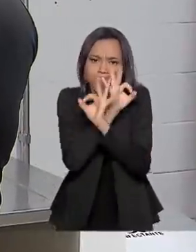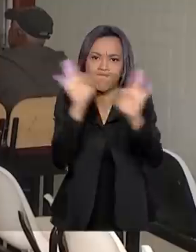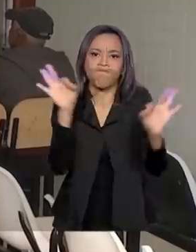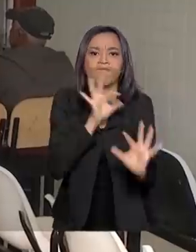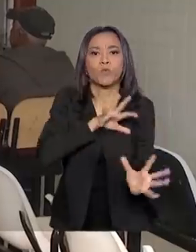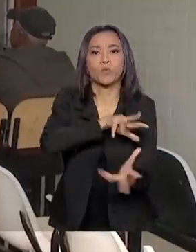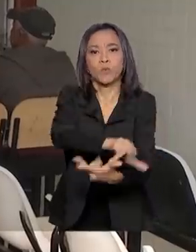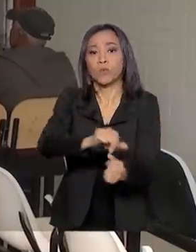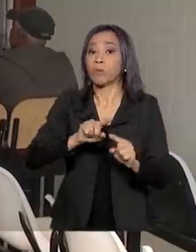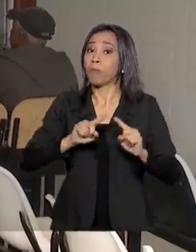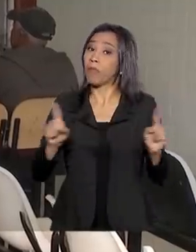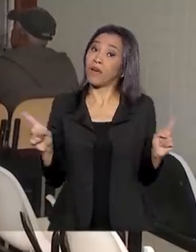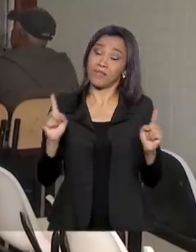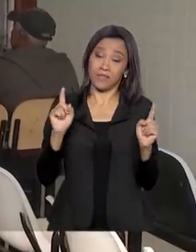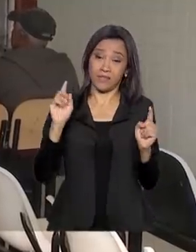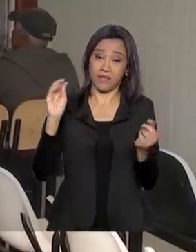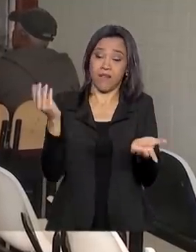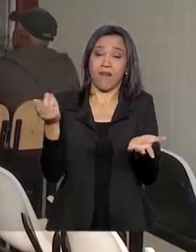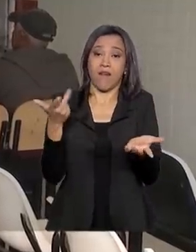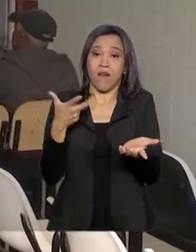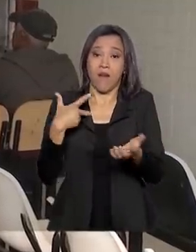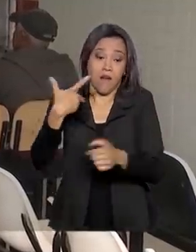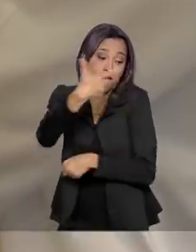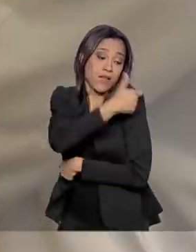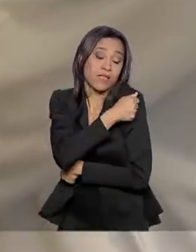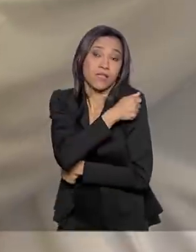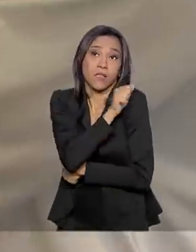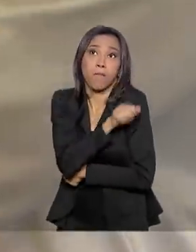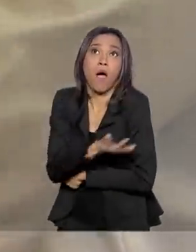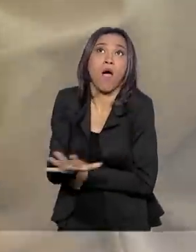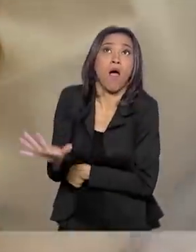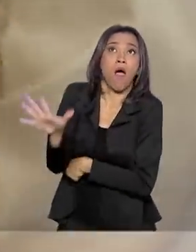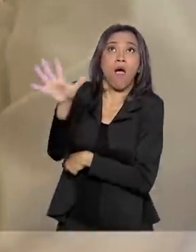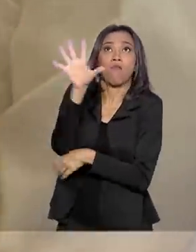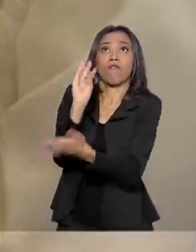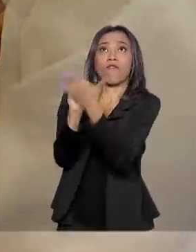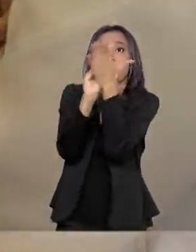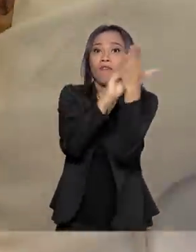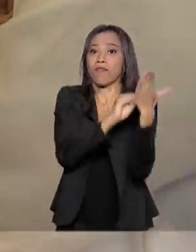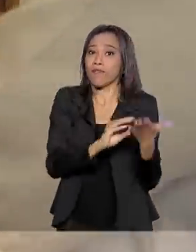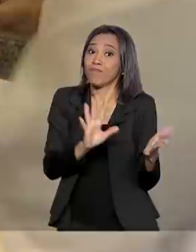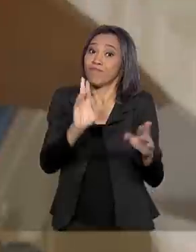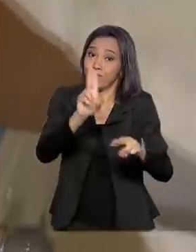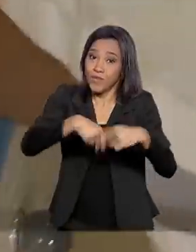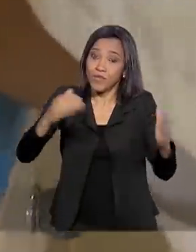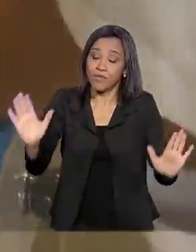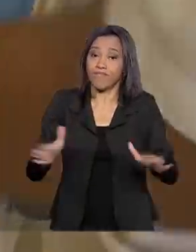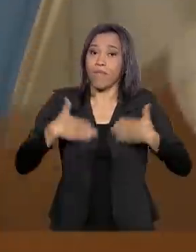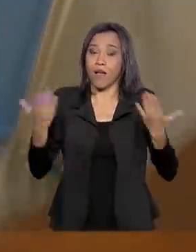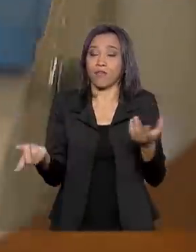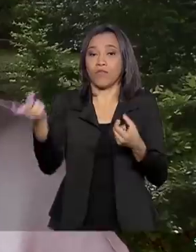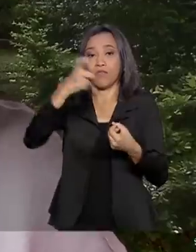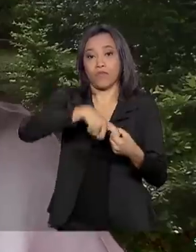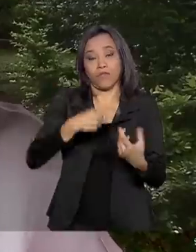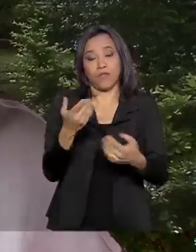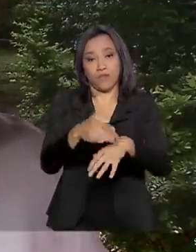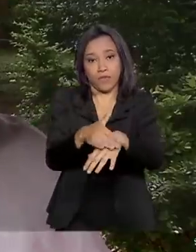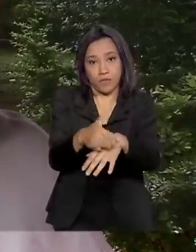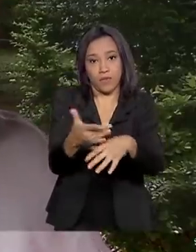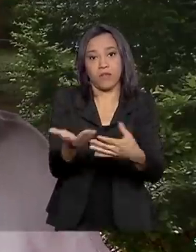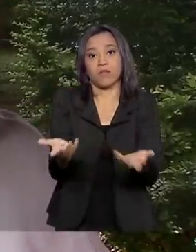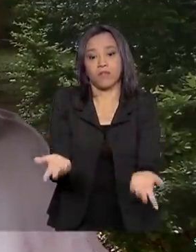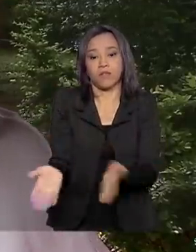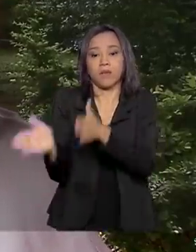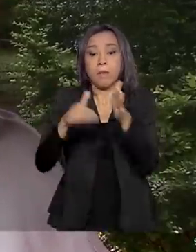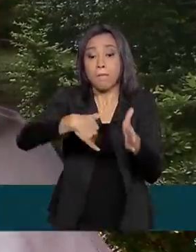do mundo. Mas a baixa cobertura vacinal é um dos principais fatores para o reaparecimento de casos de sarampo. Quanto mais